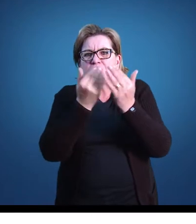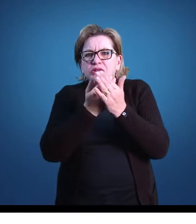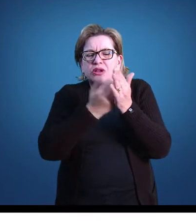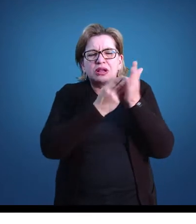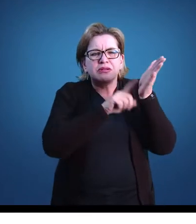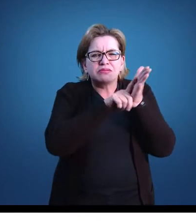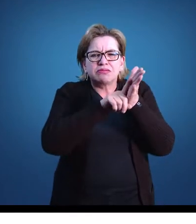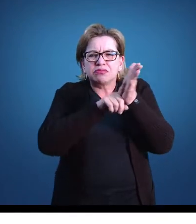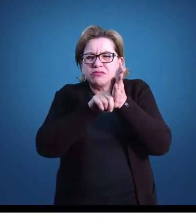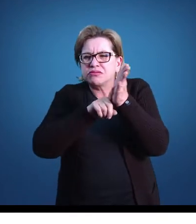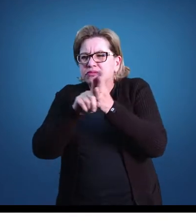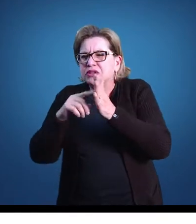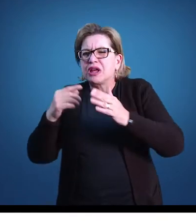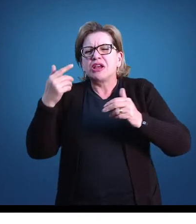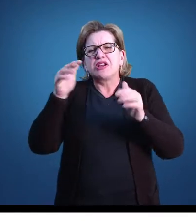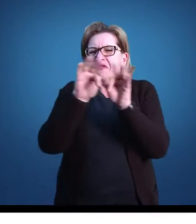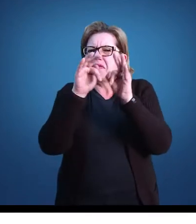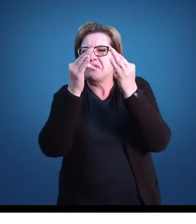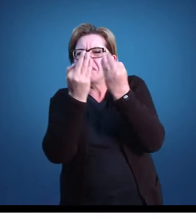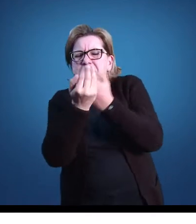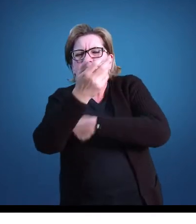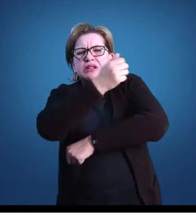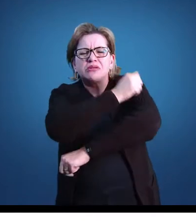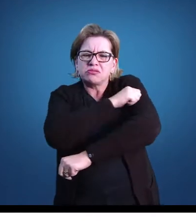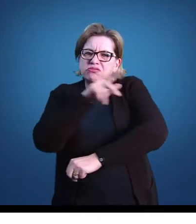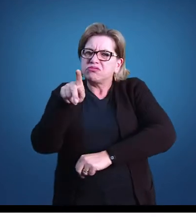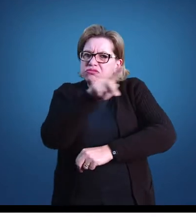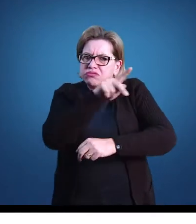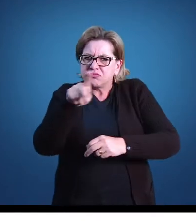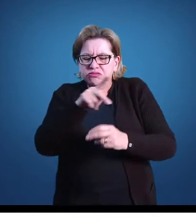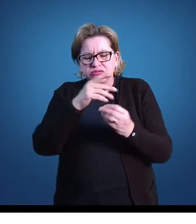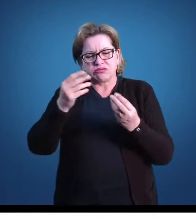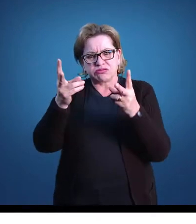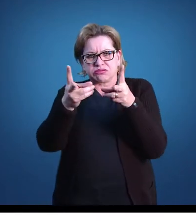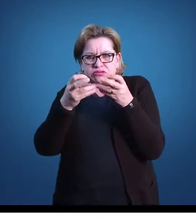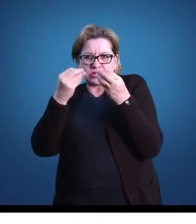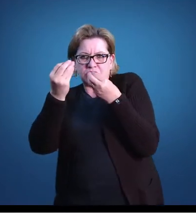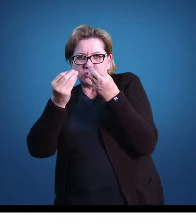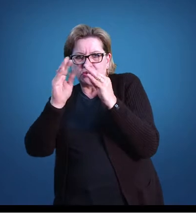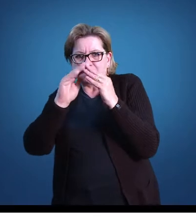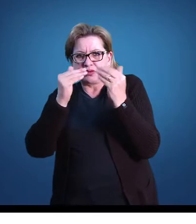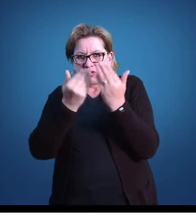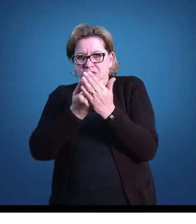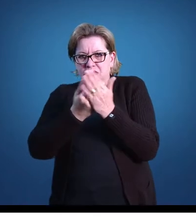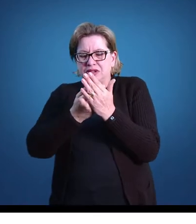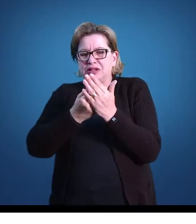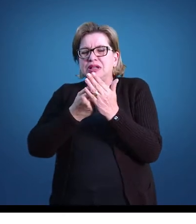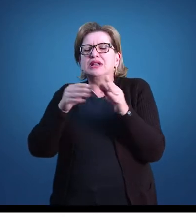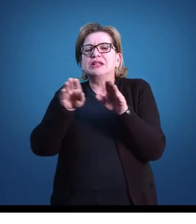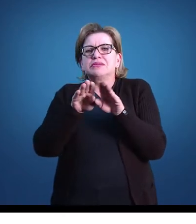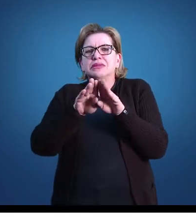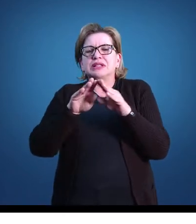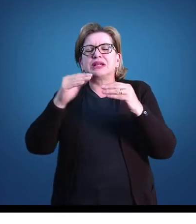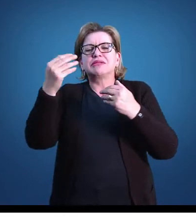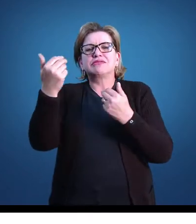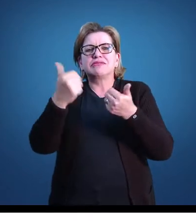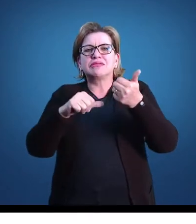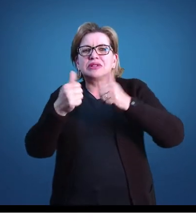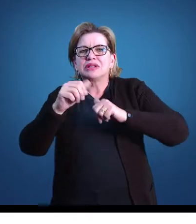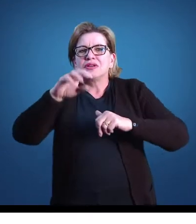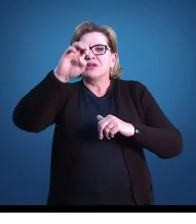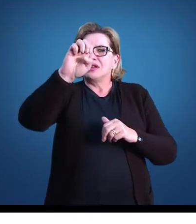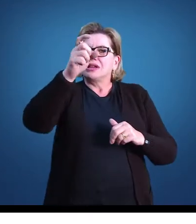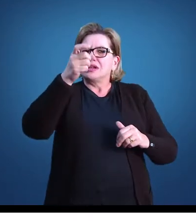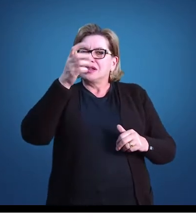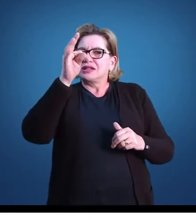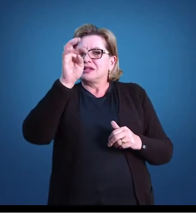da comunidade escolar, os pais, os alunos e também os professores. Nós temos também as avaliações externas, que são contempladas